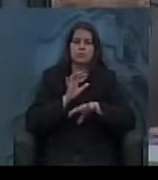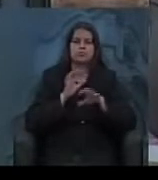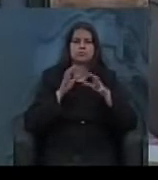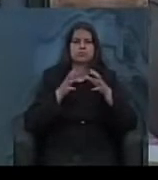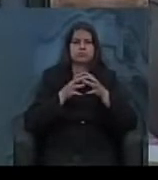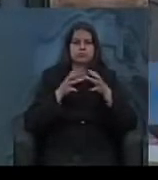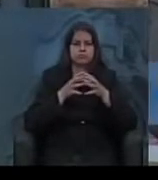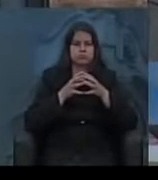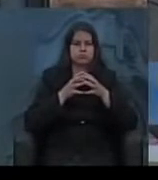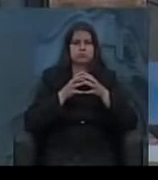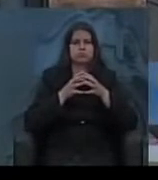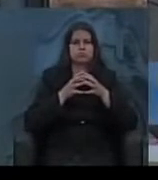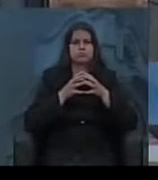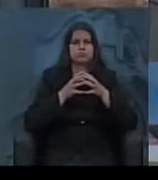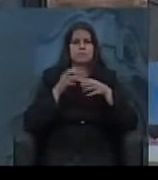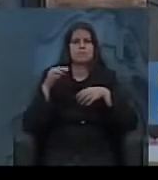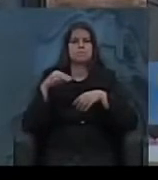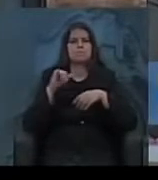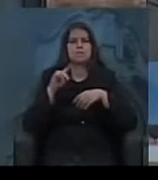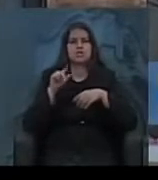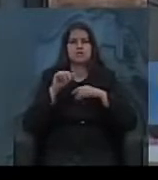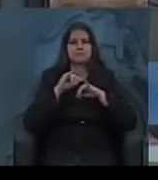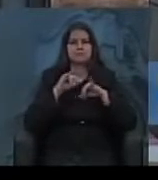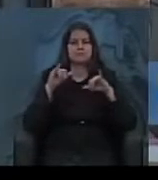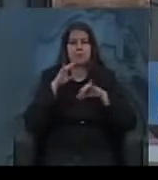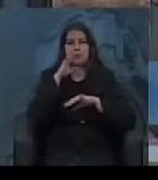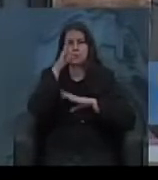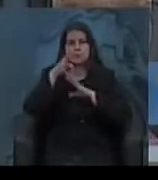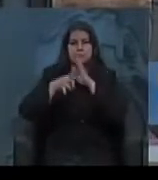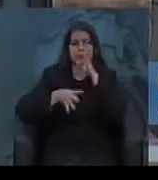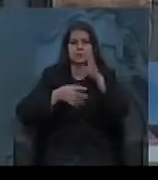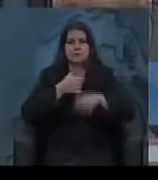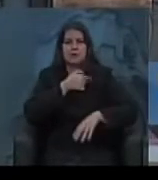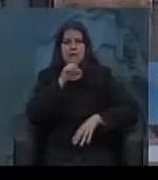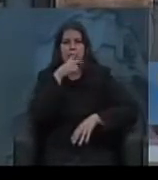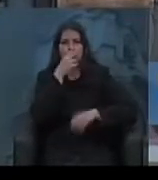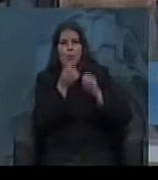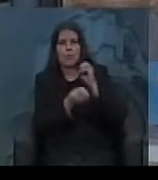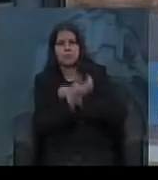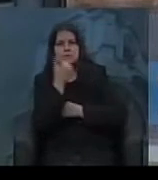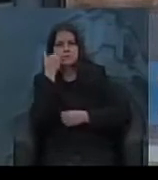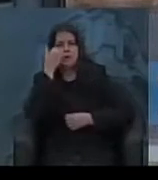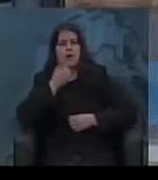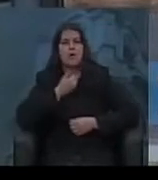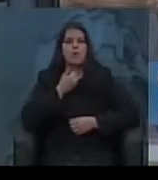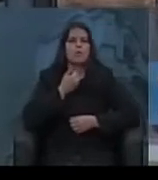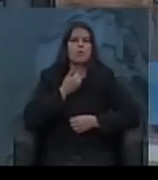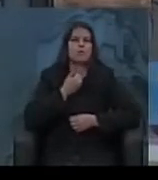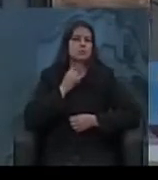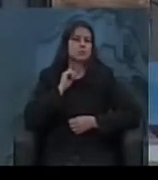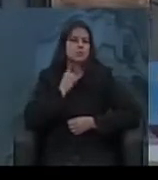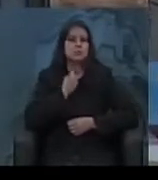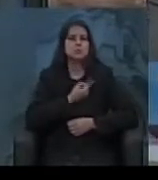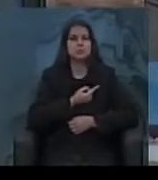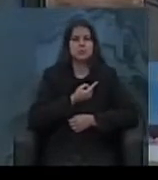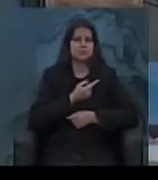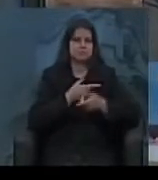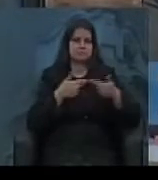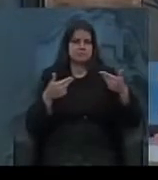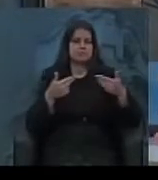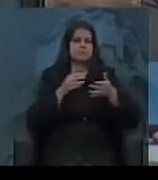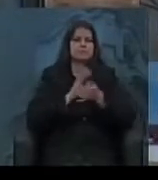uma parte considerável da mídia, acusando o governo Vargas de corrupção, o mar de lama no Palácio do Catete,